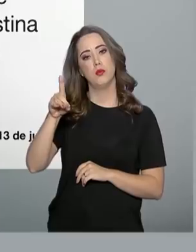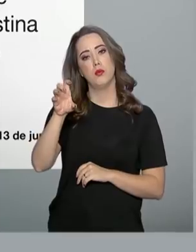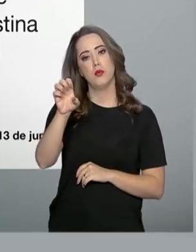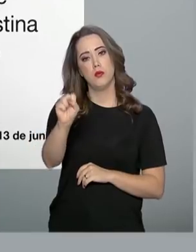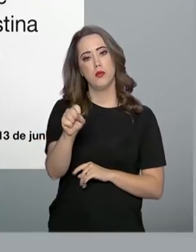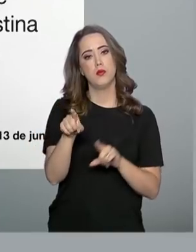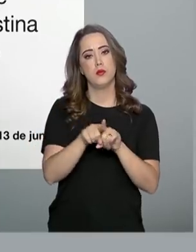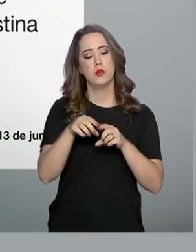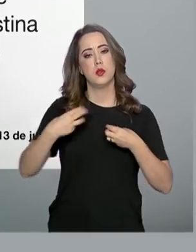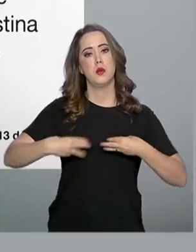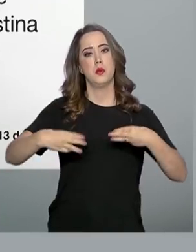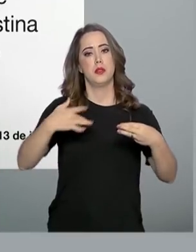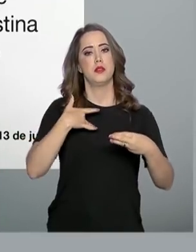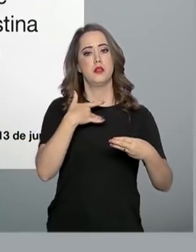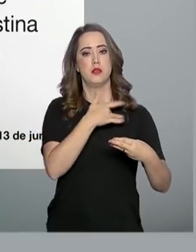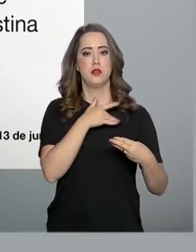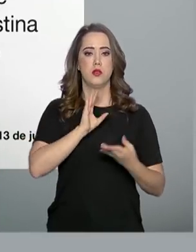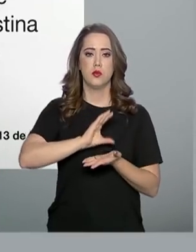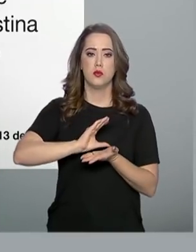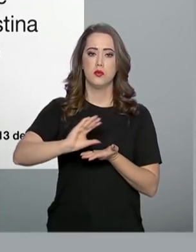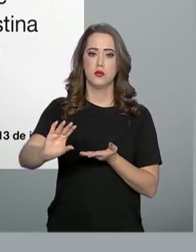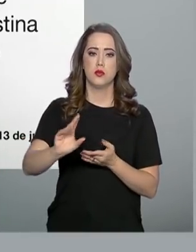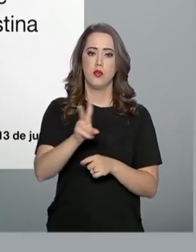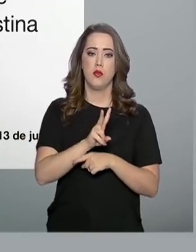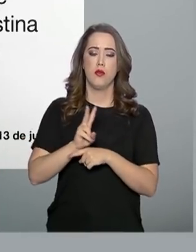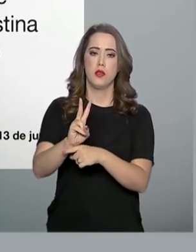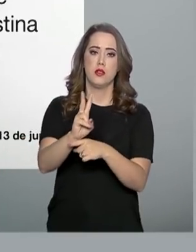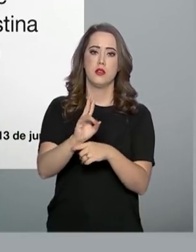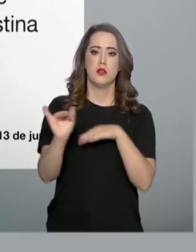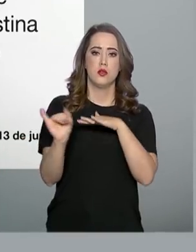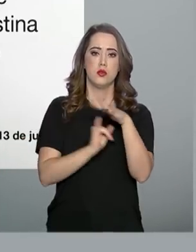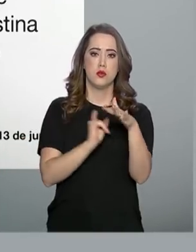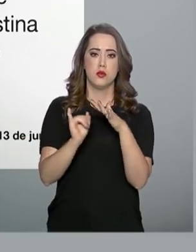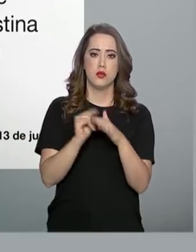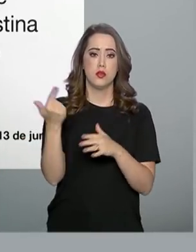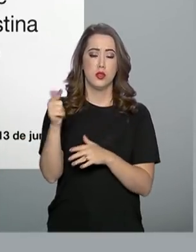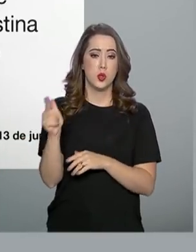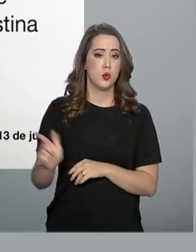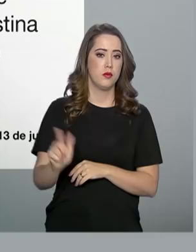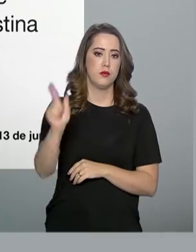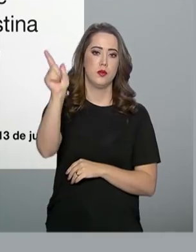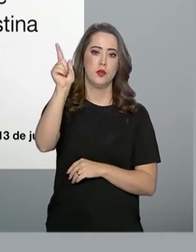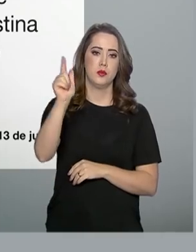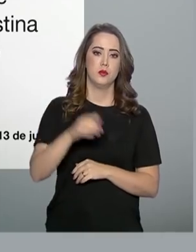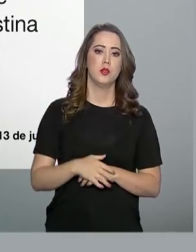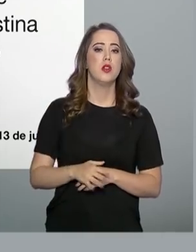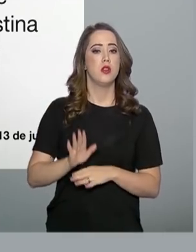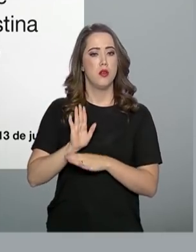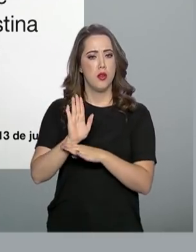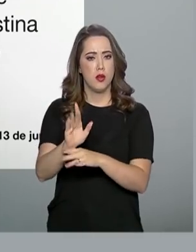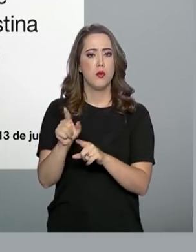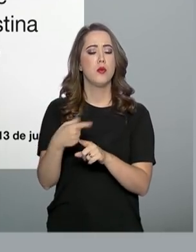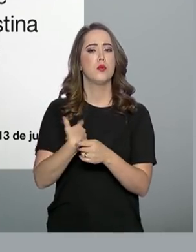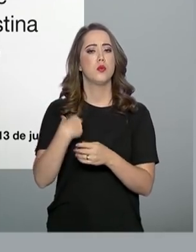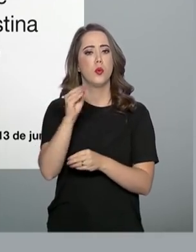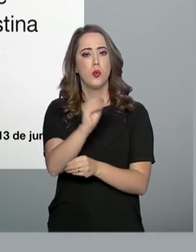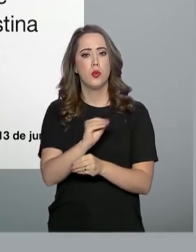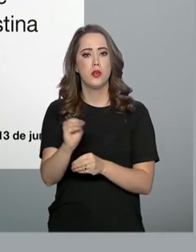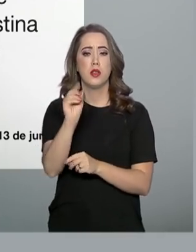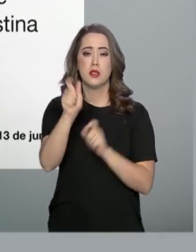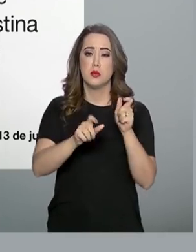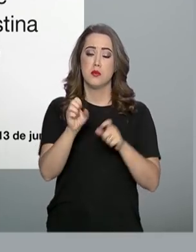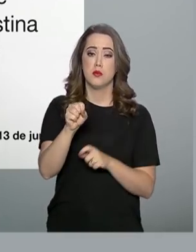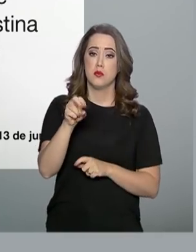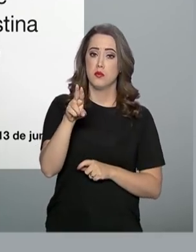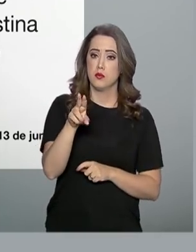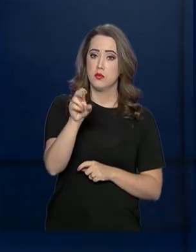BNDES e o Ministério da Saúde, que destina financiamentos a instituições sem fins lucrativos e que prestam atendimentos a